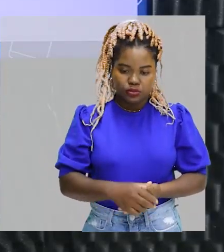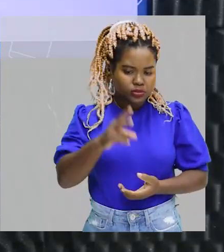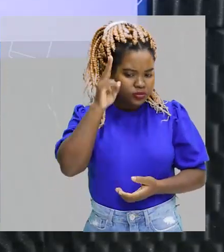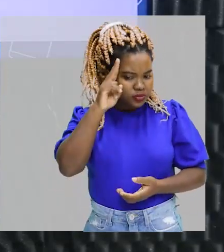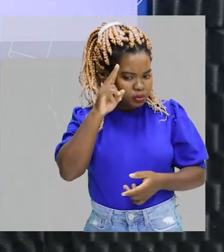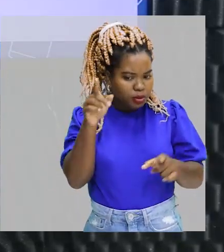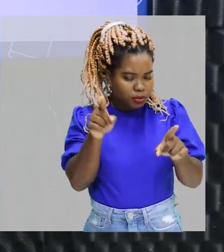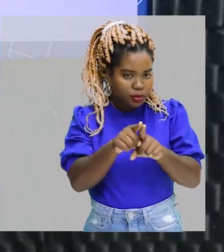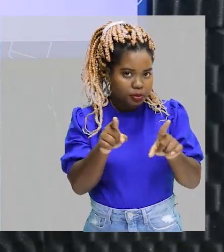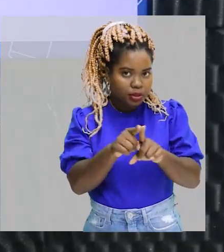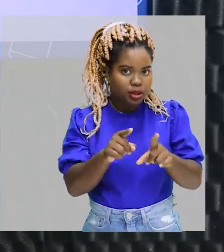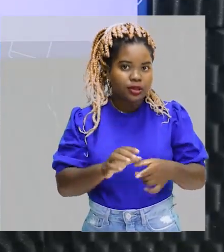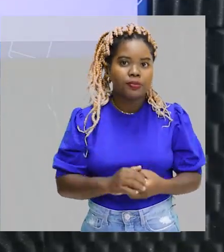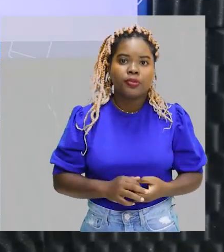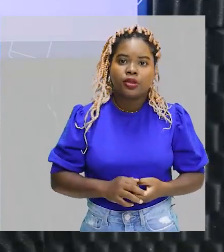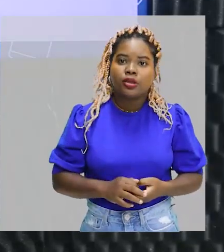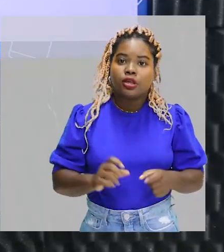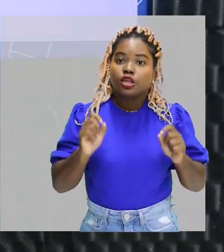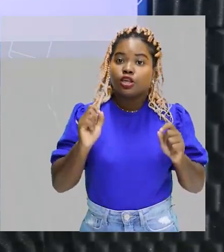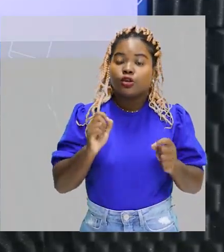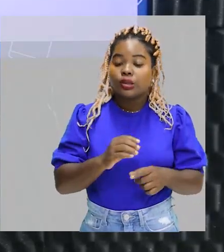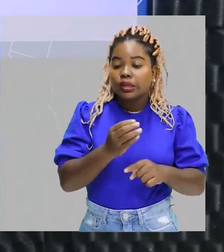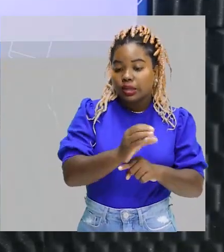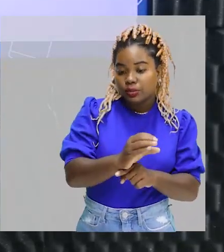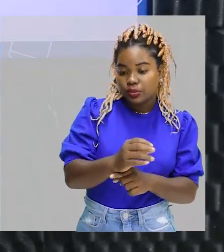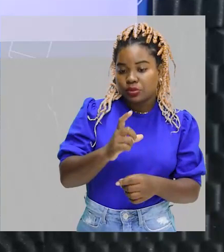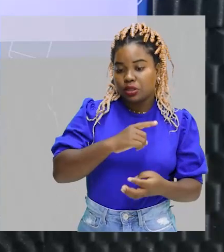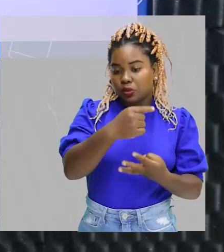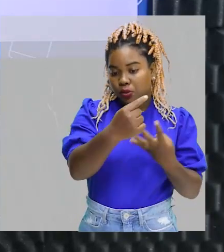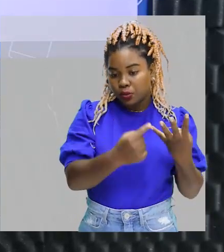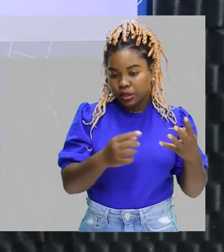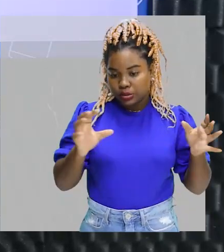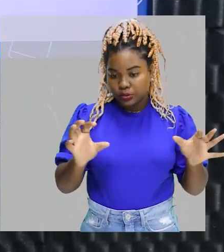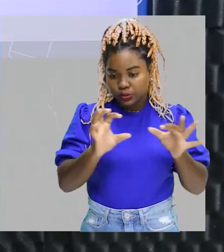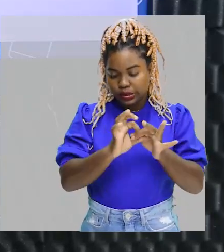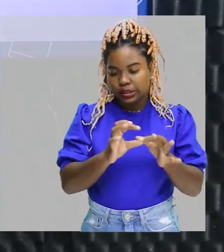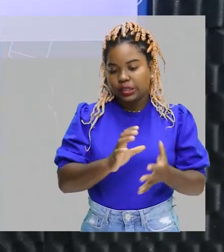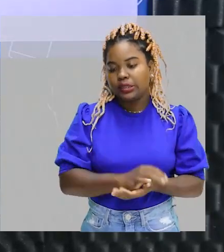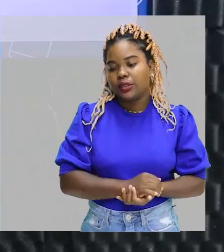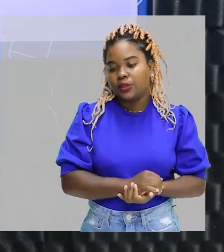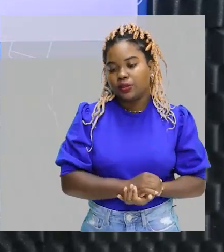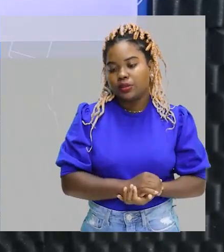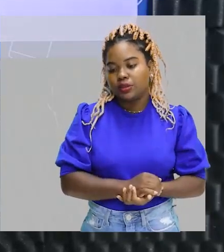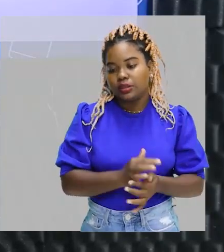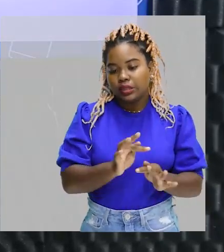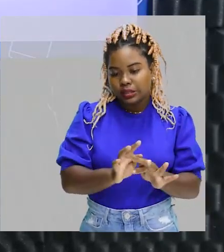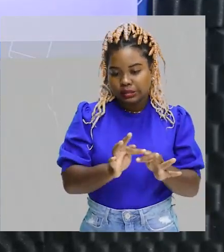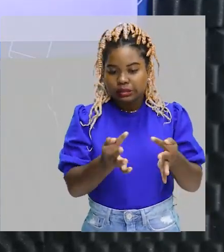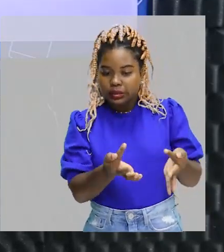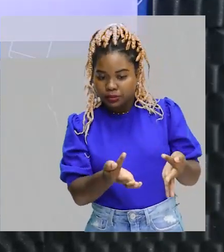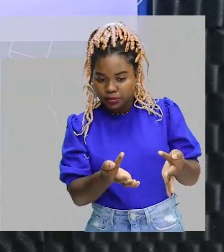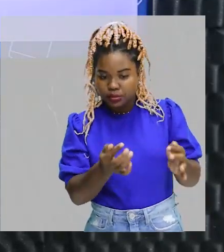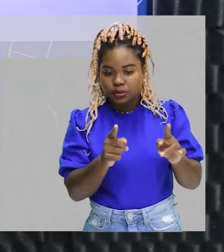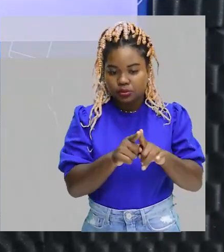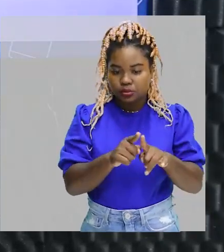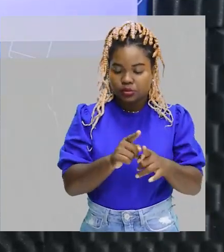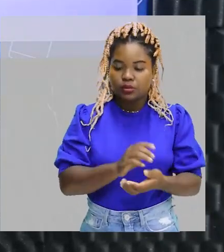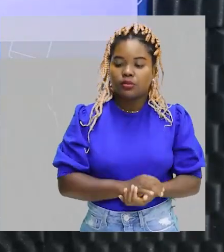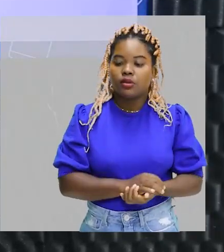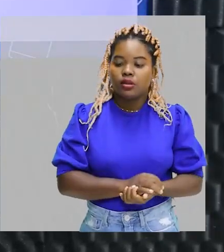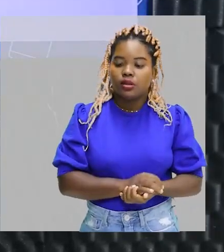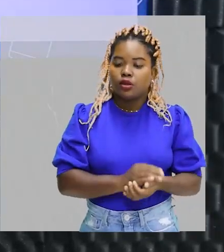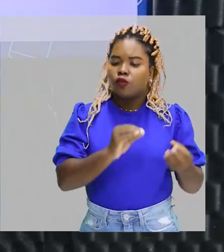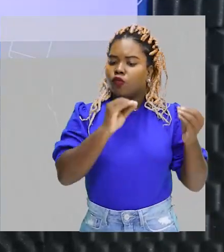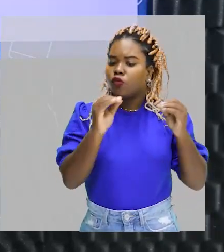lembrar também que o carbono, ele executa quatro ligações, certo? Nesse caso, são ligações simples. E aí, vou